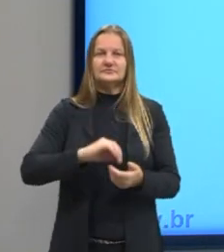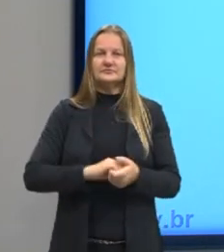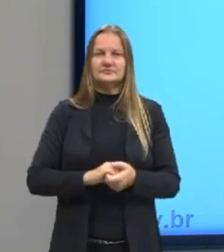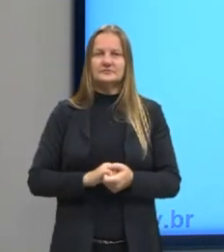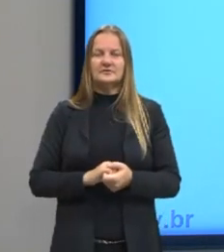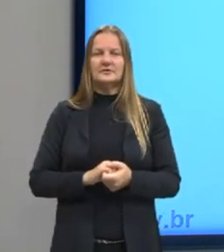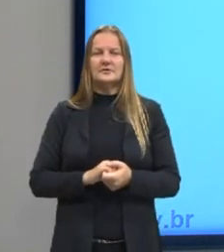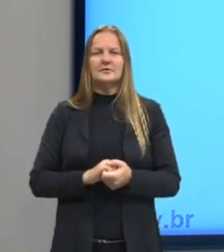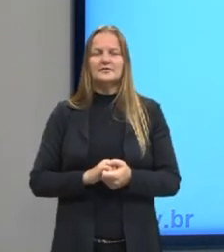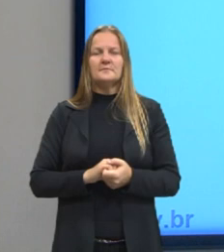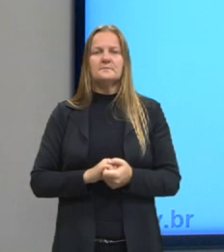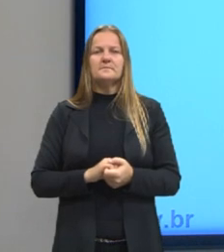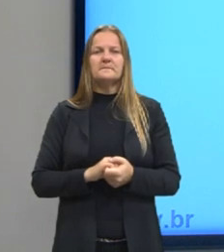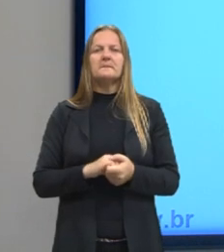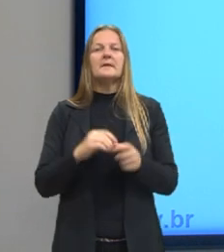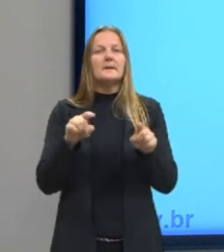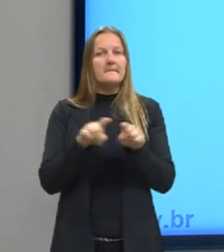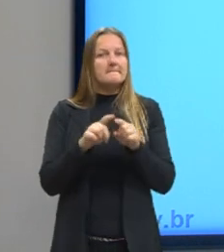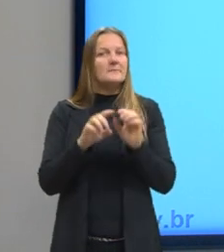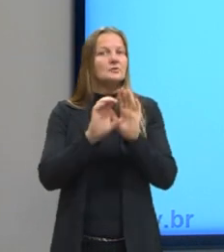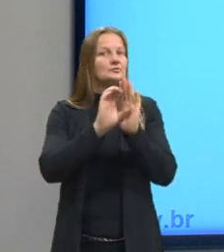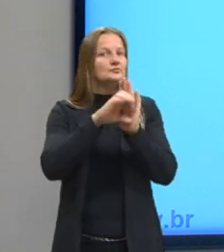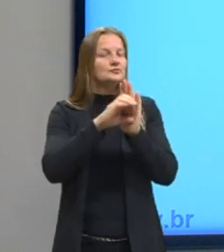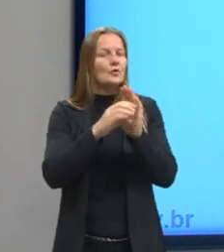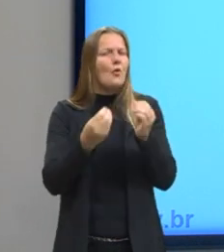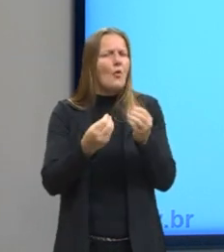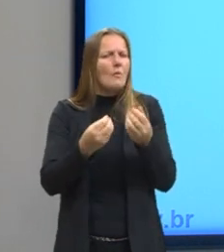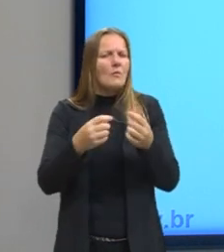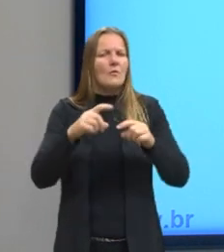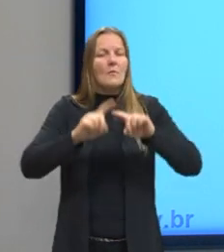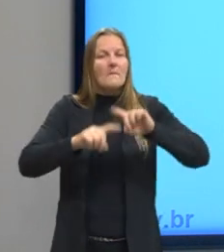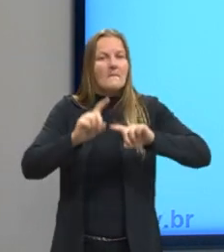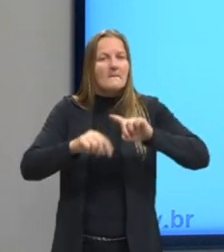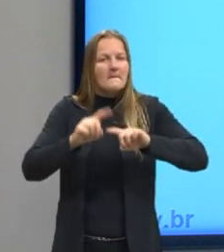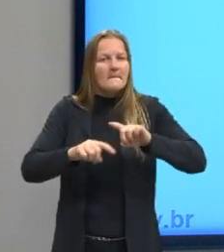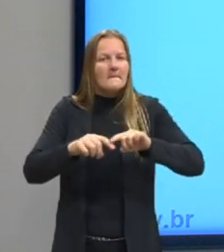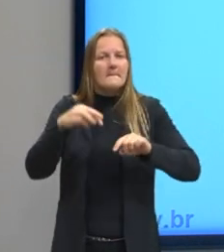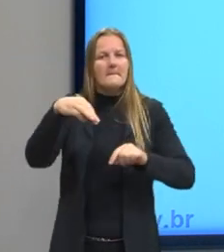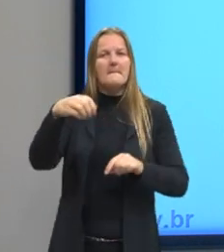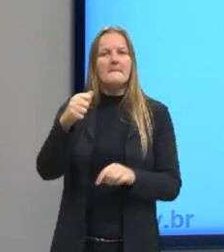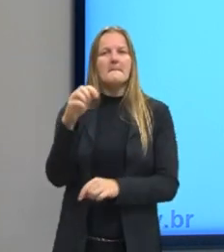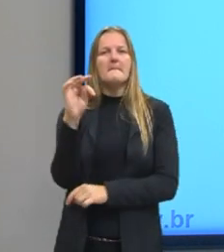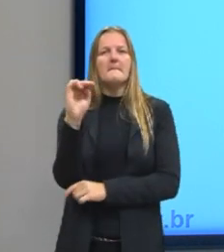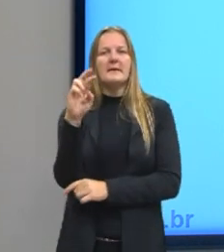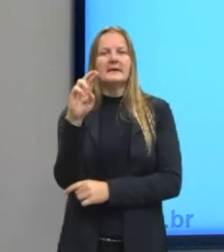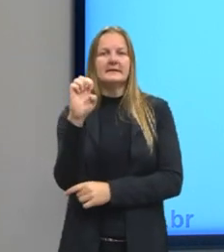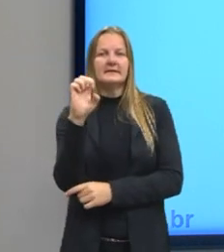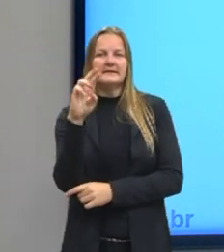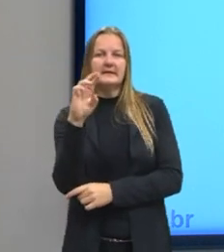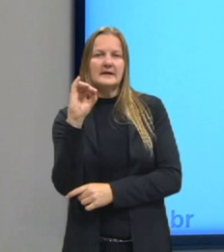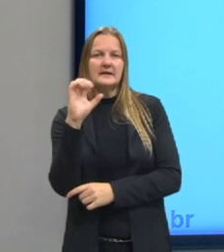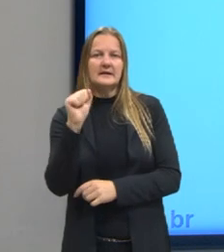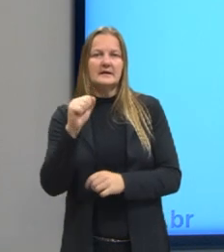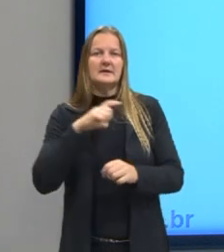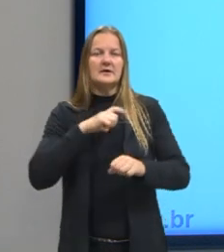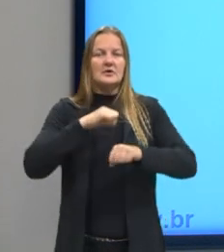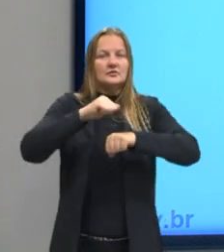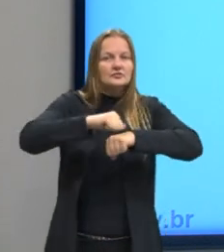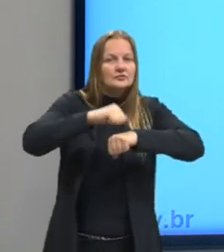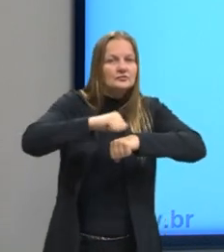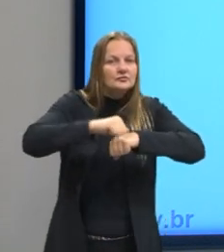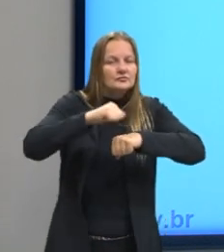o estado físico da matéria. Essas forças podem definir se a matéria vai estar em estado